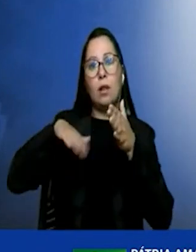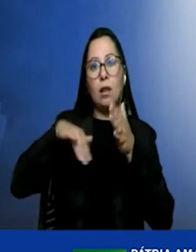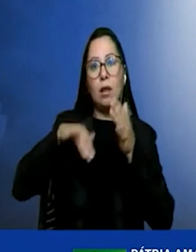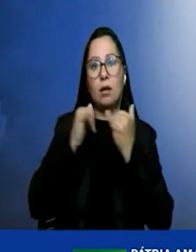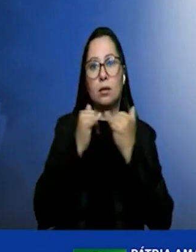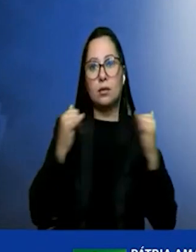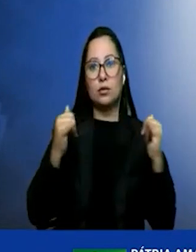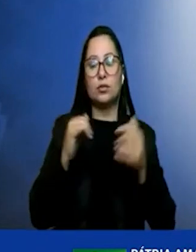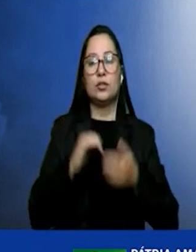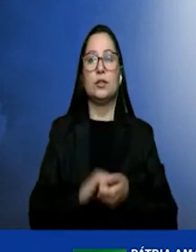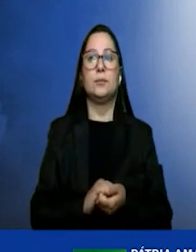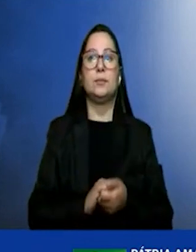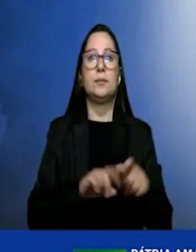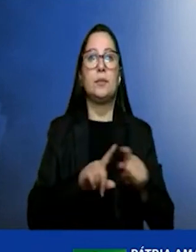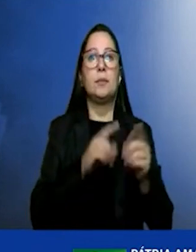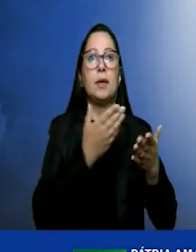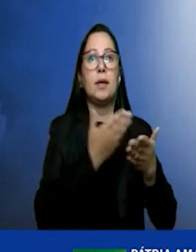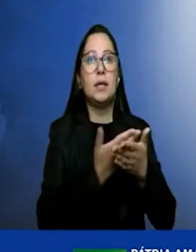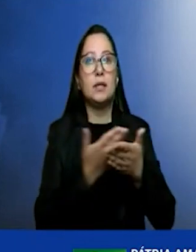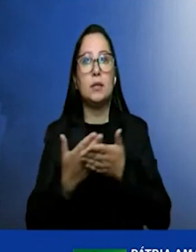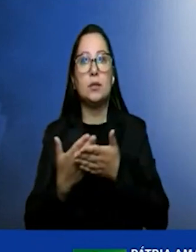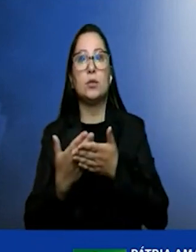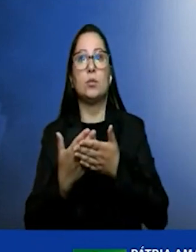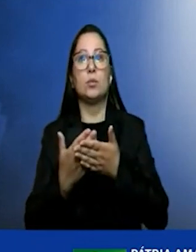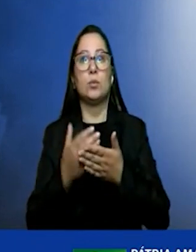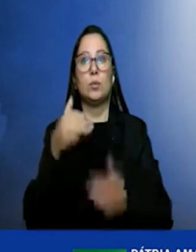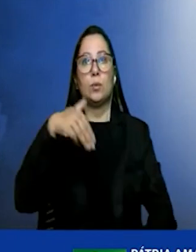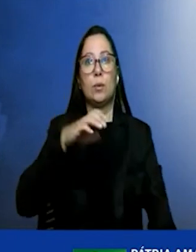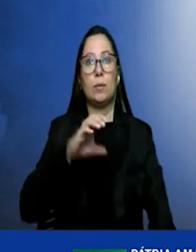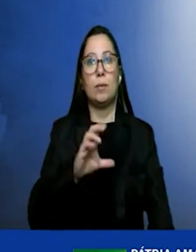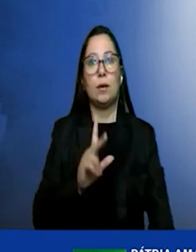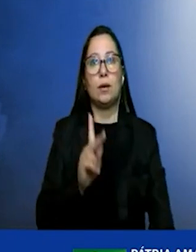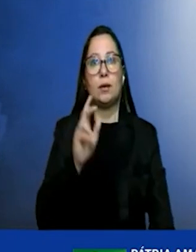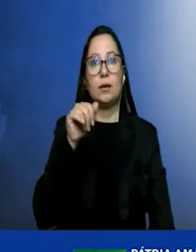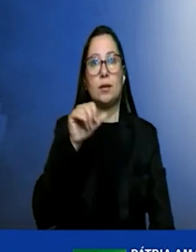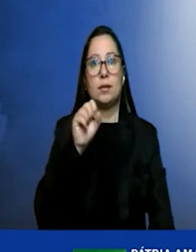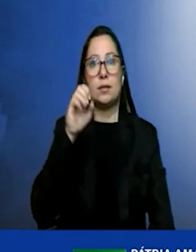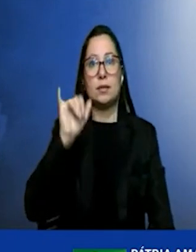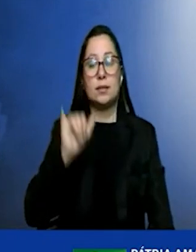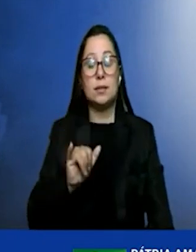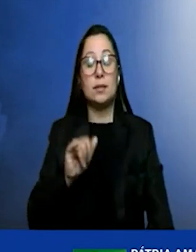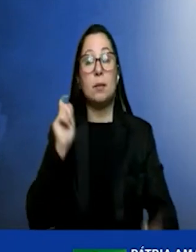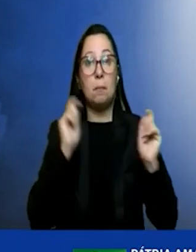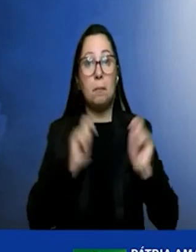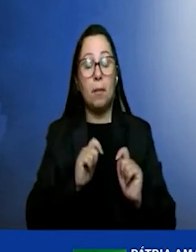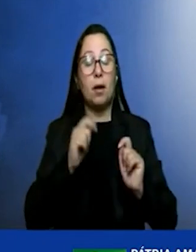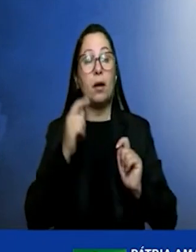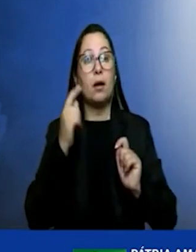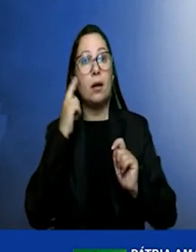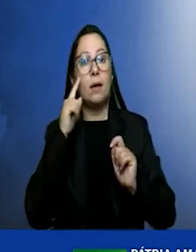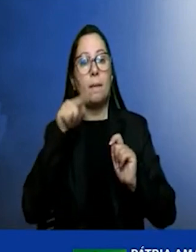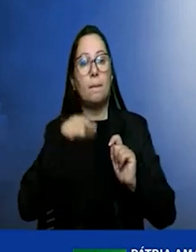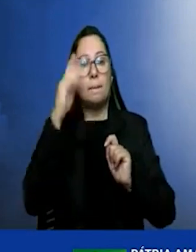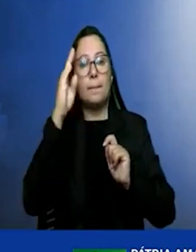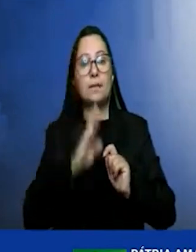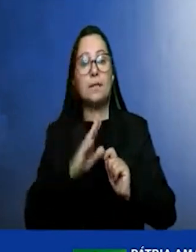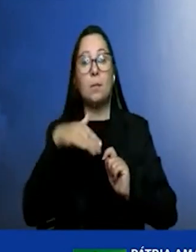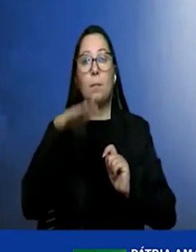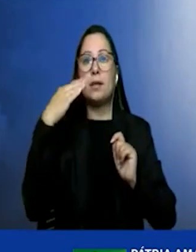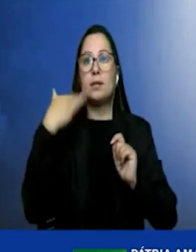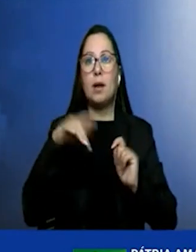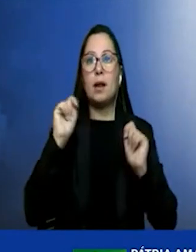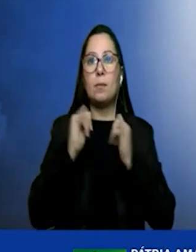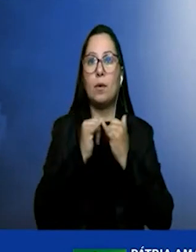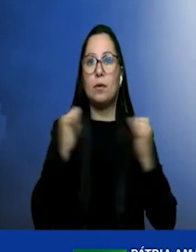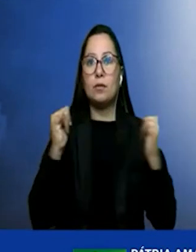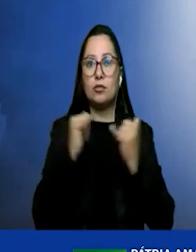concluiu que o Brasil tem as condições de produzir a energia elétrica mais barata apropriada para a